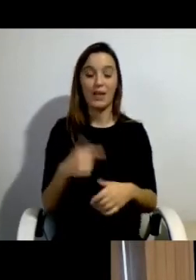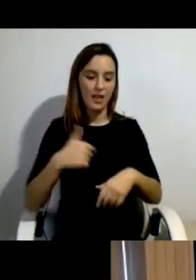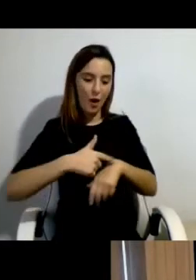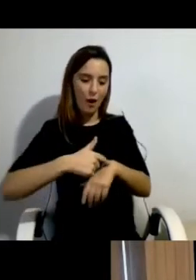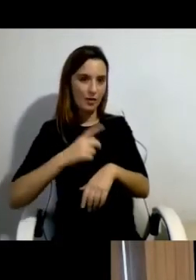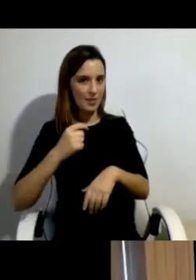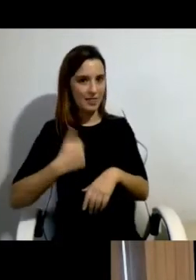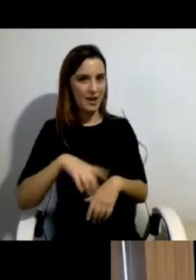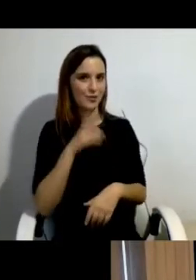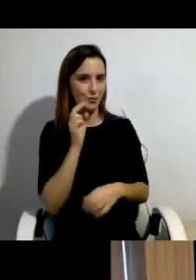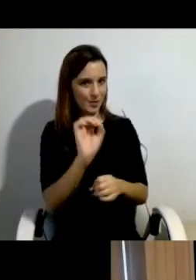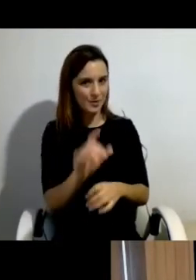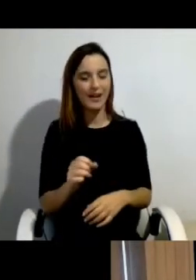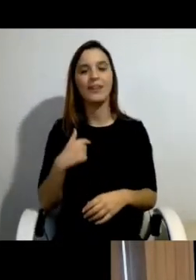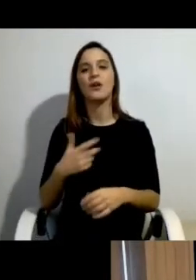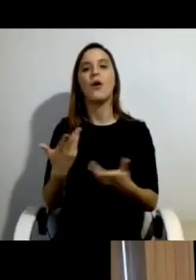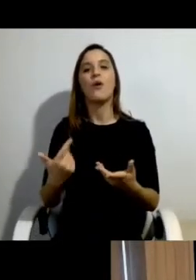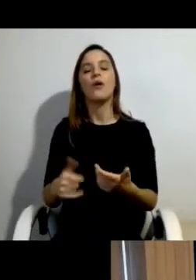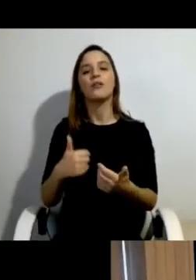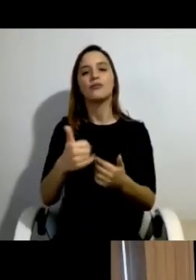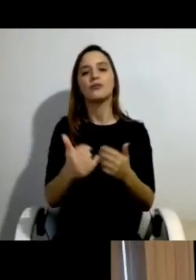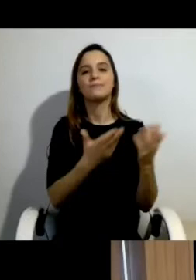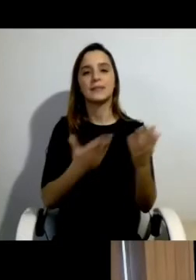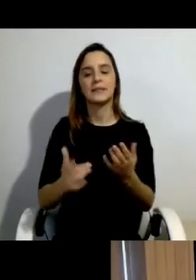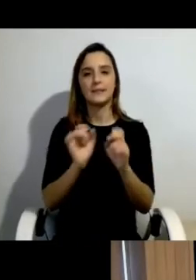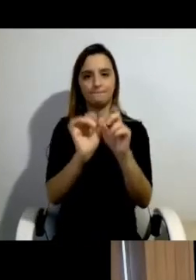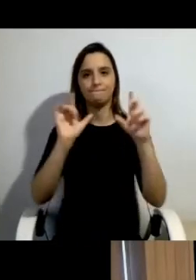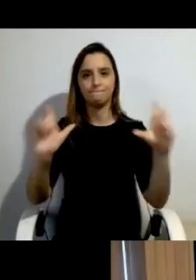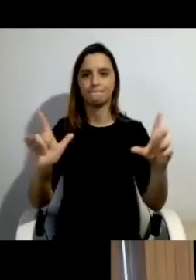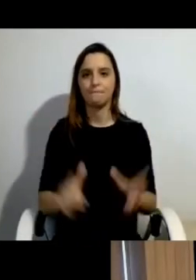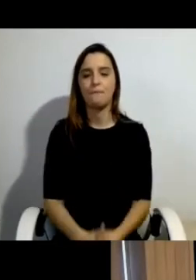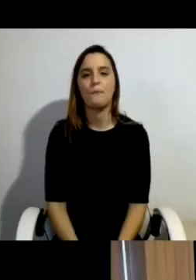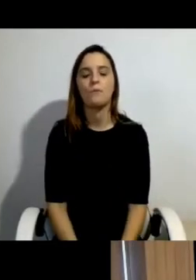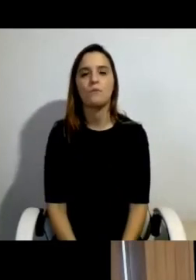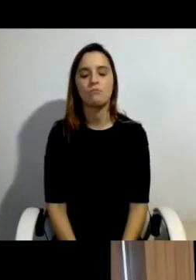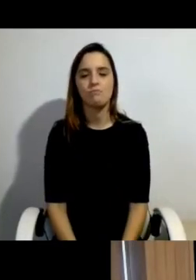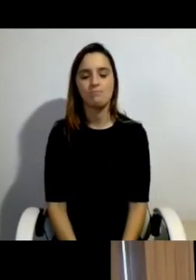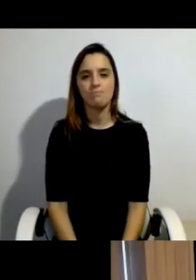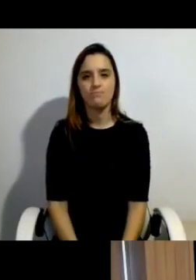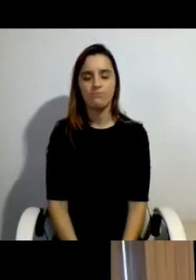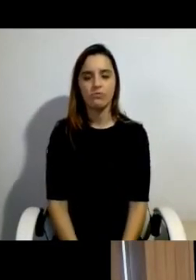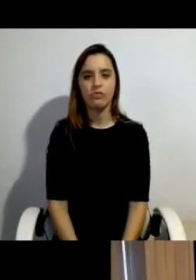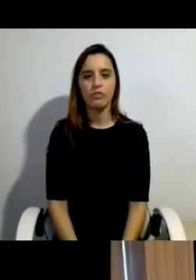compartilhar a minha tela. que é sempre aqui um processo